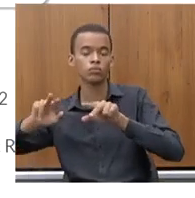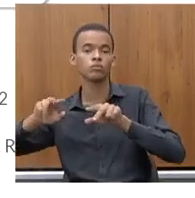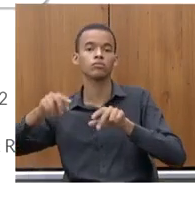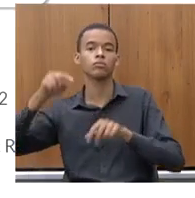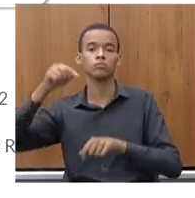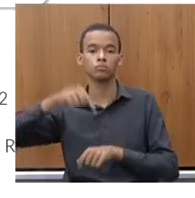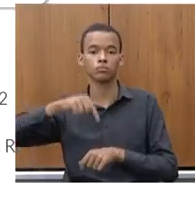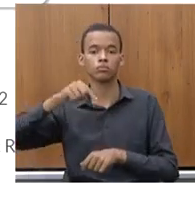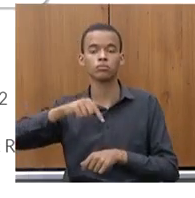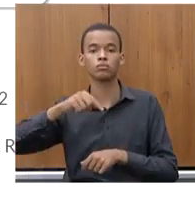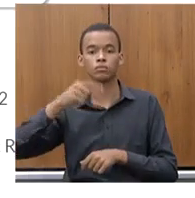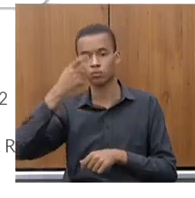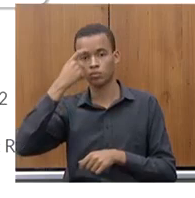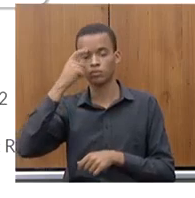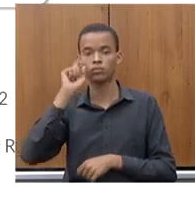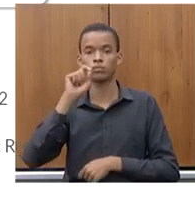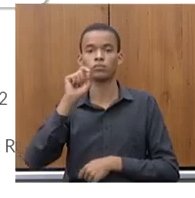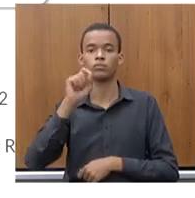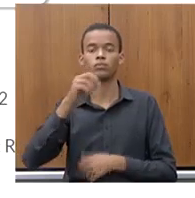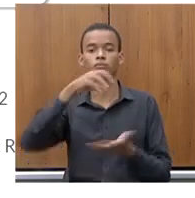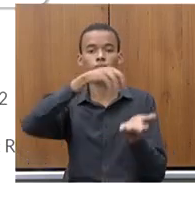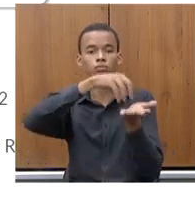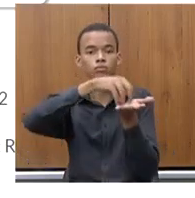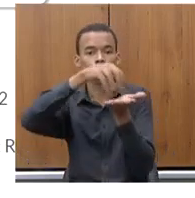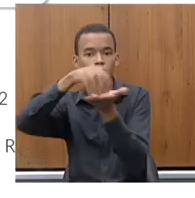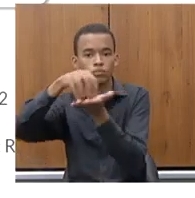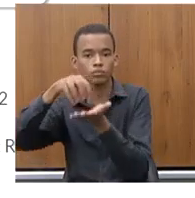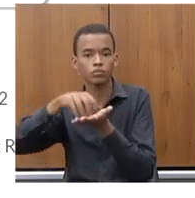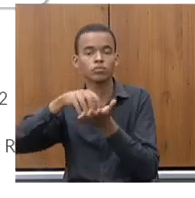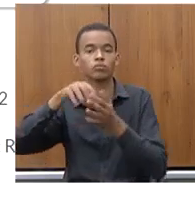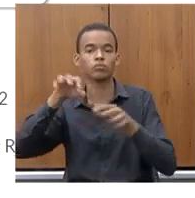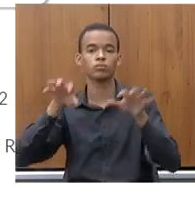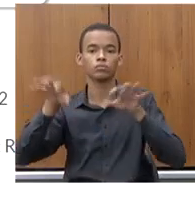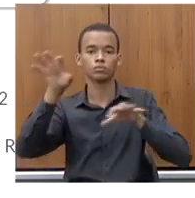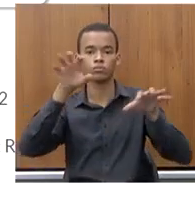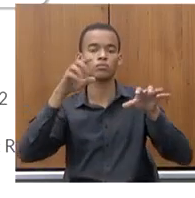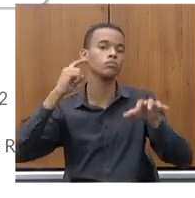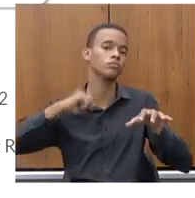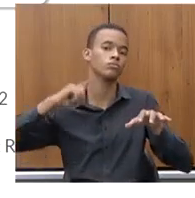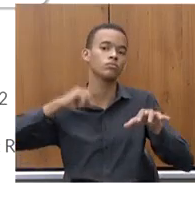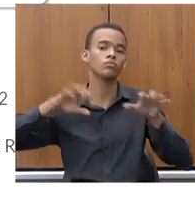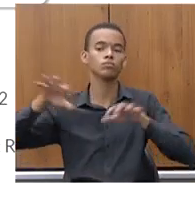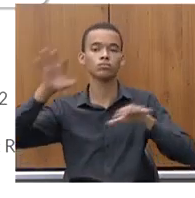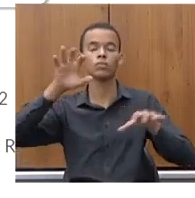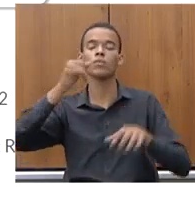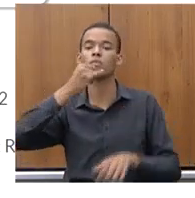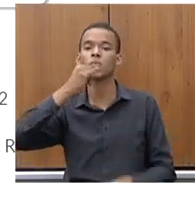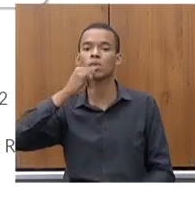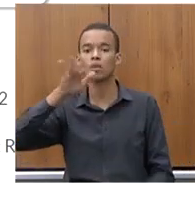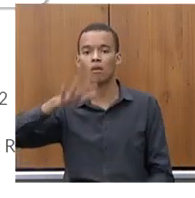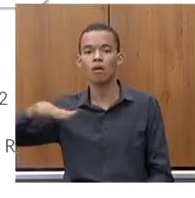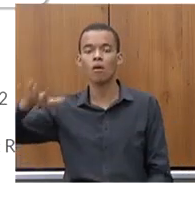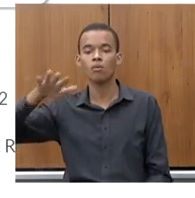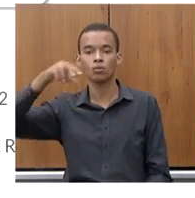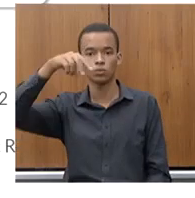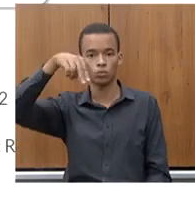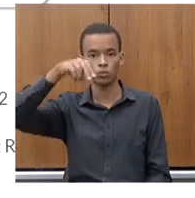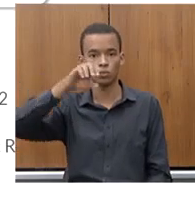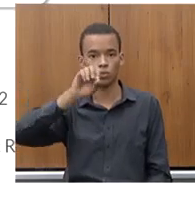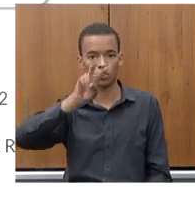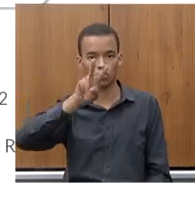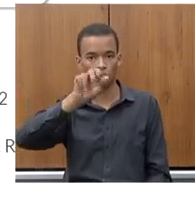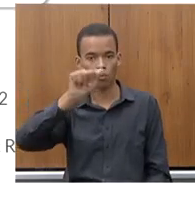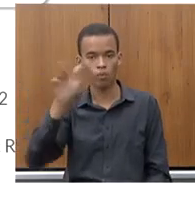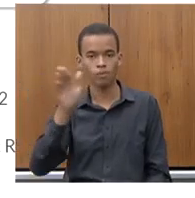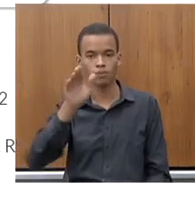polos regionais, por exemplo, como Nova Serrana, possam ter condições de pesquisar novas